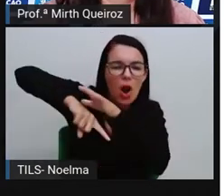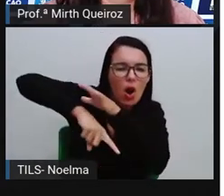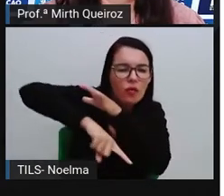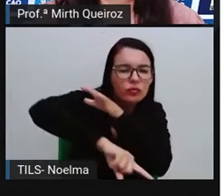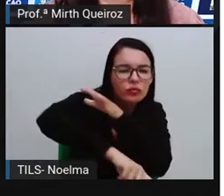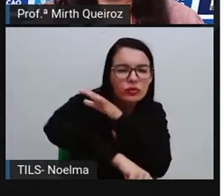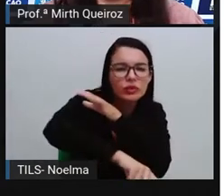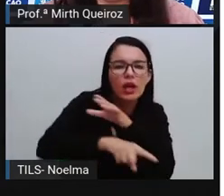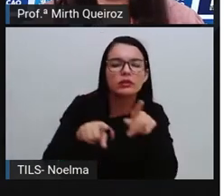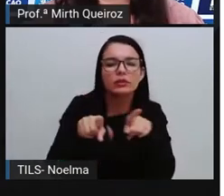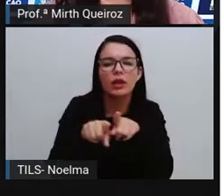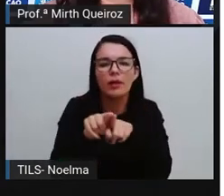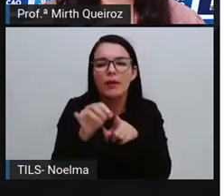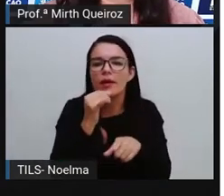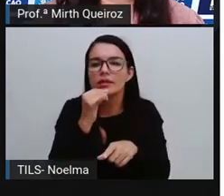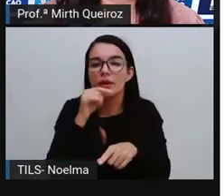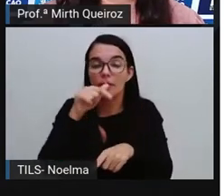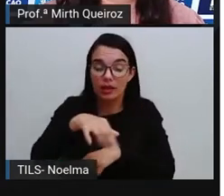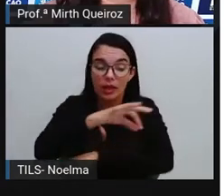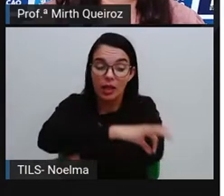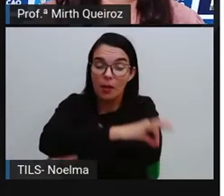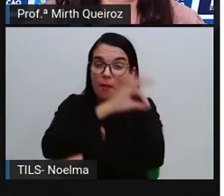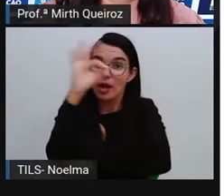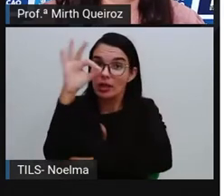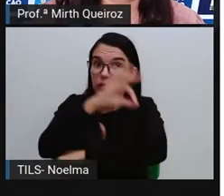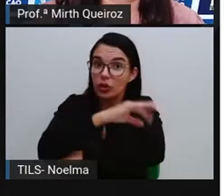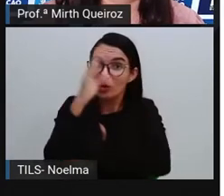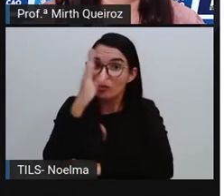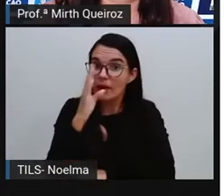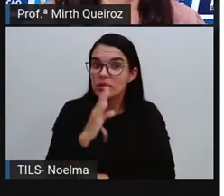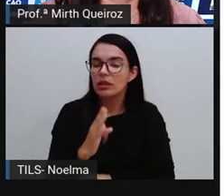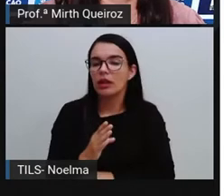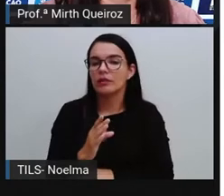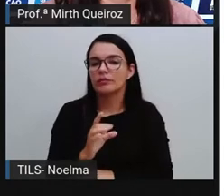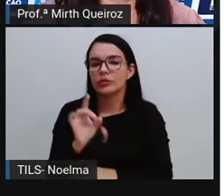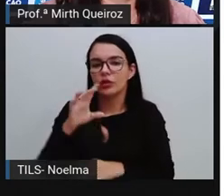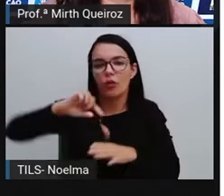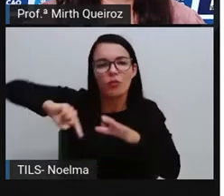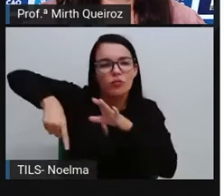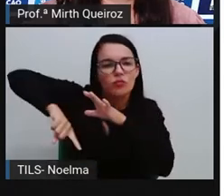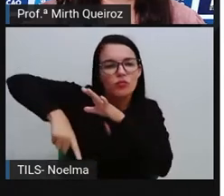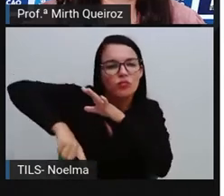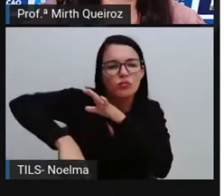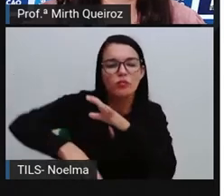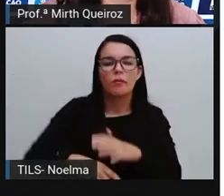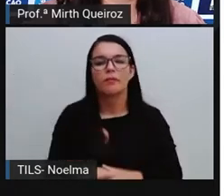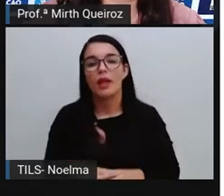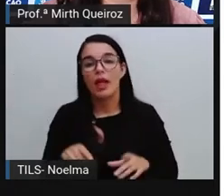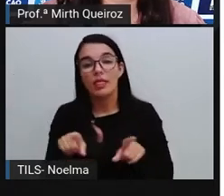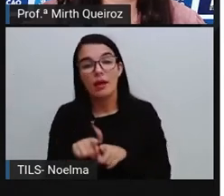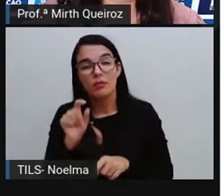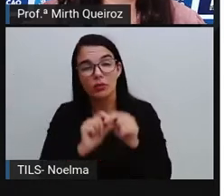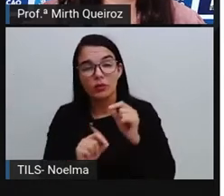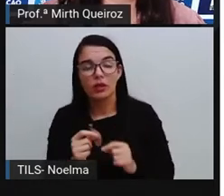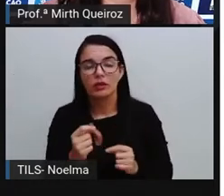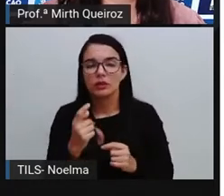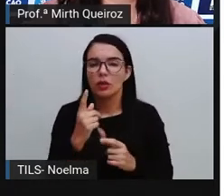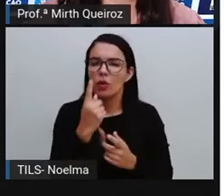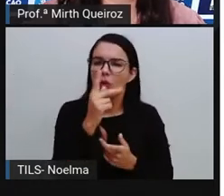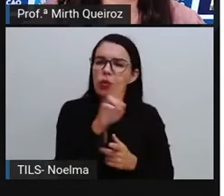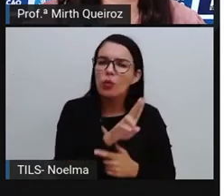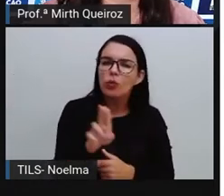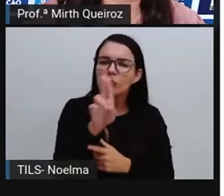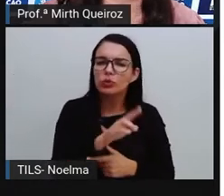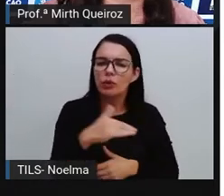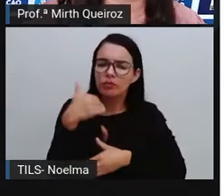mais elevadas, como acontece com o petróleo brasileiro. E apesar de seu consumo, ele ter diminuído ao longo dos últimos